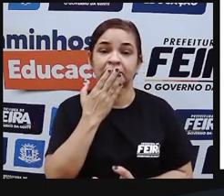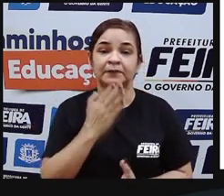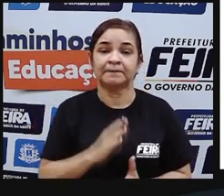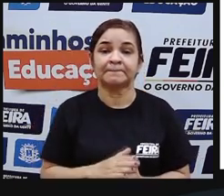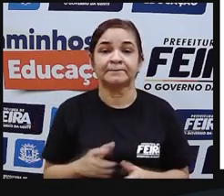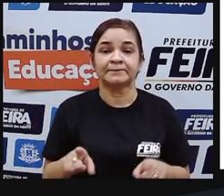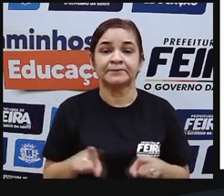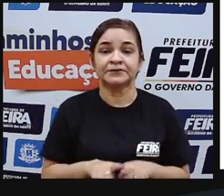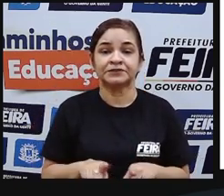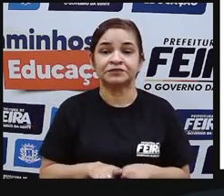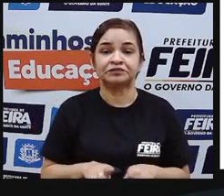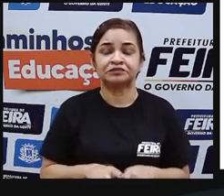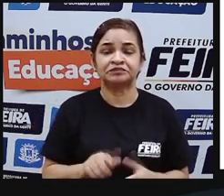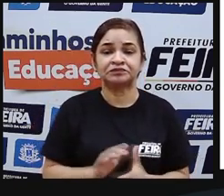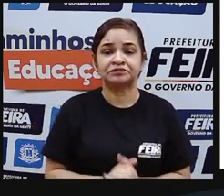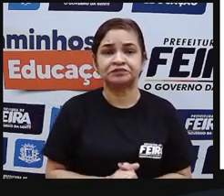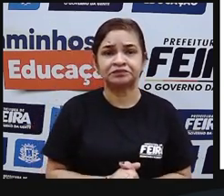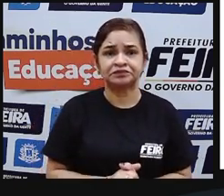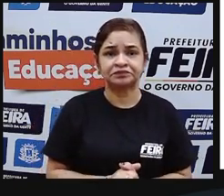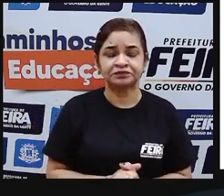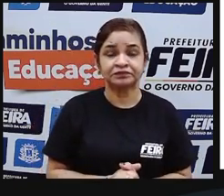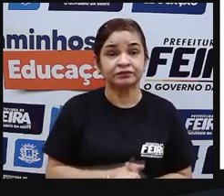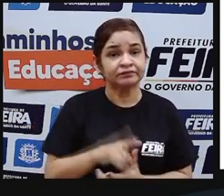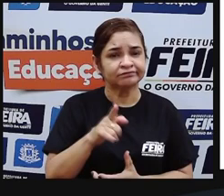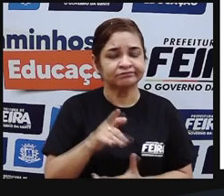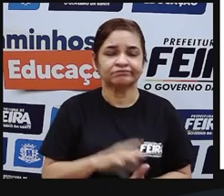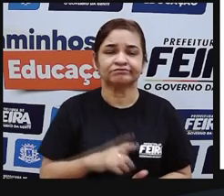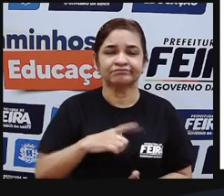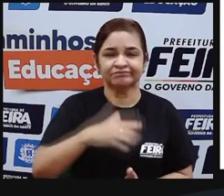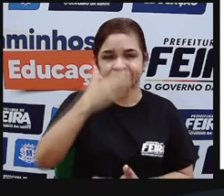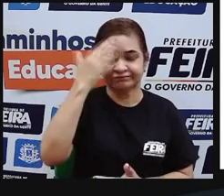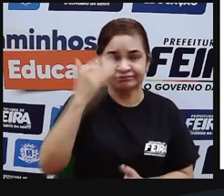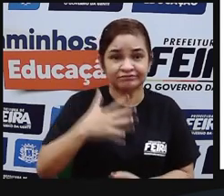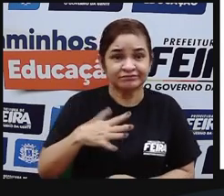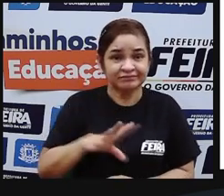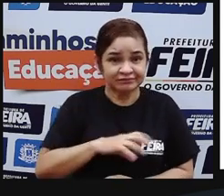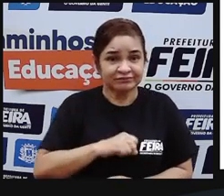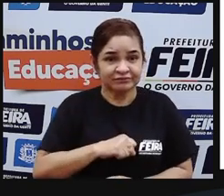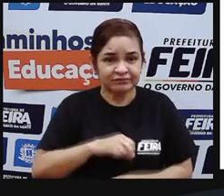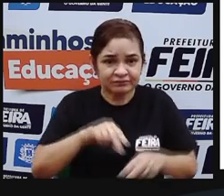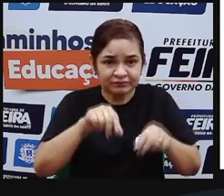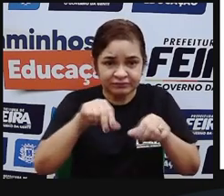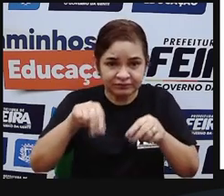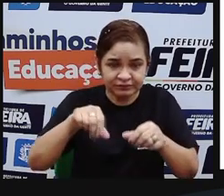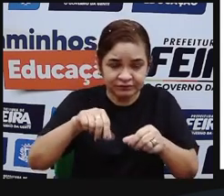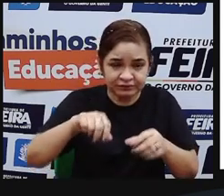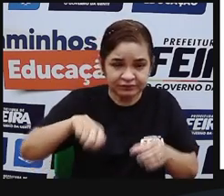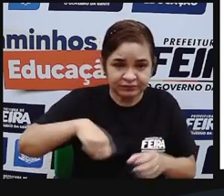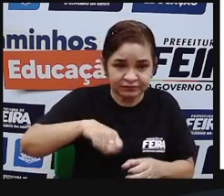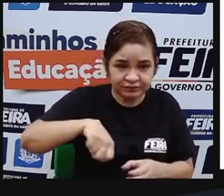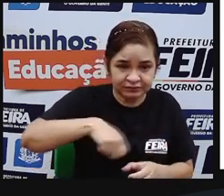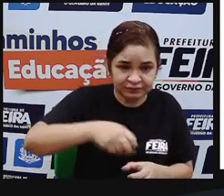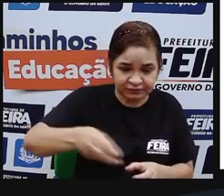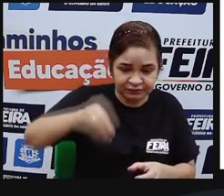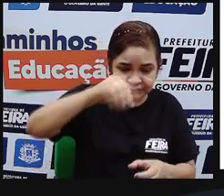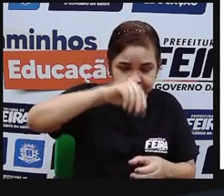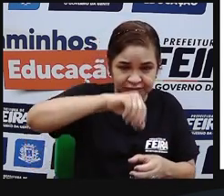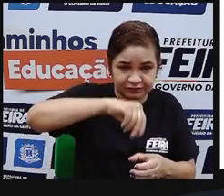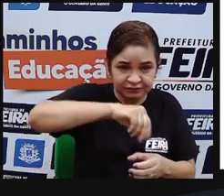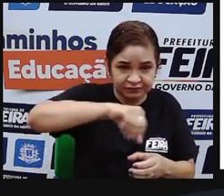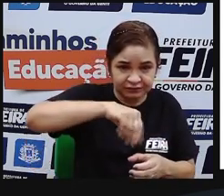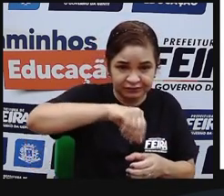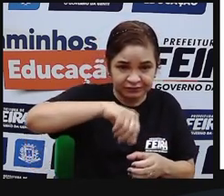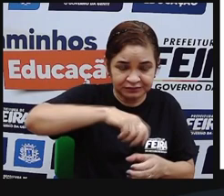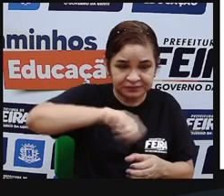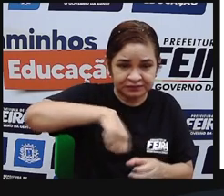o hábito da gente comer farinha todo dia lá no almoço a farinha que completa o feijão com arroz é